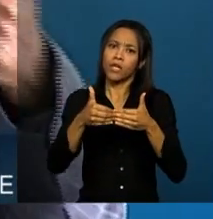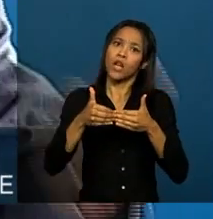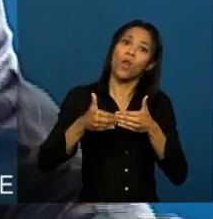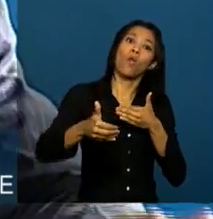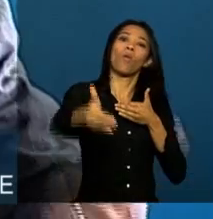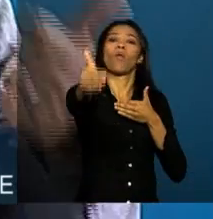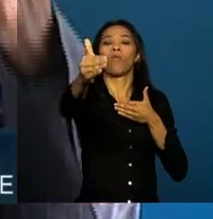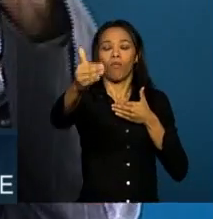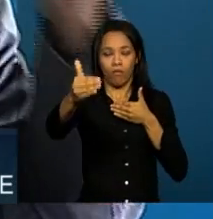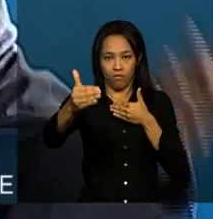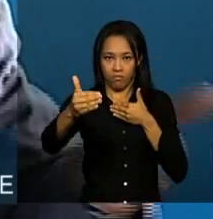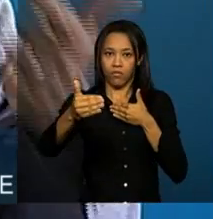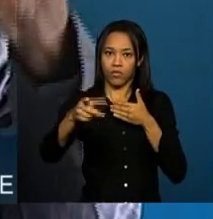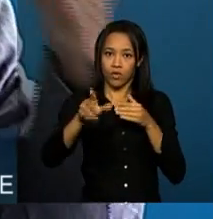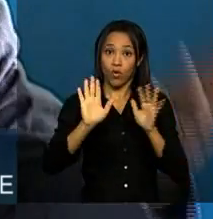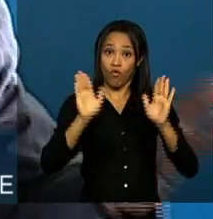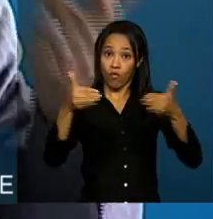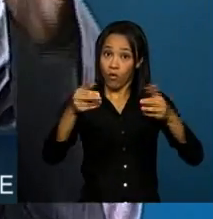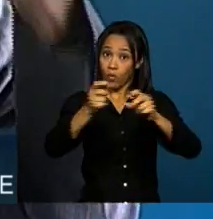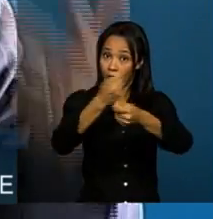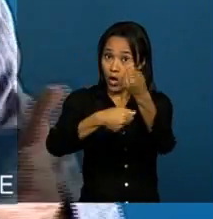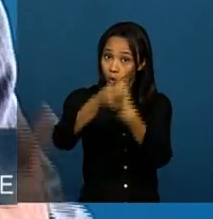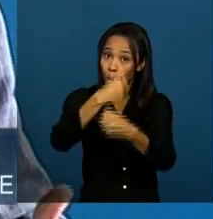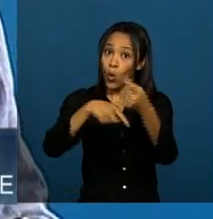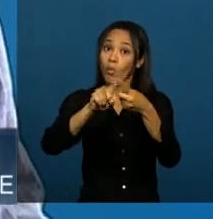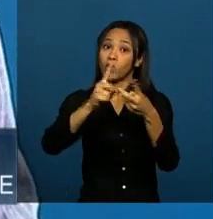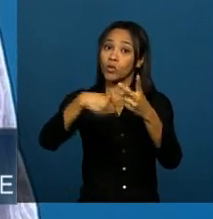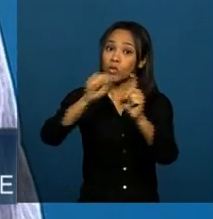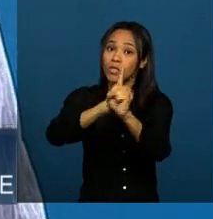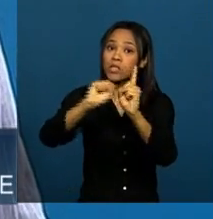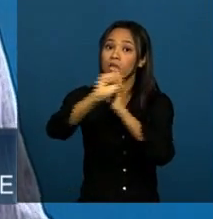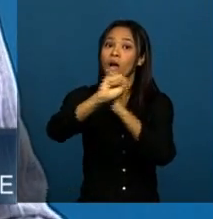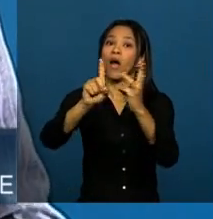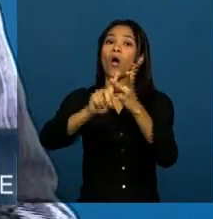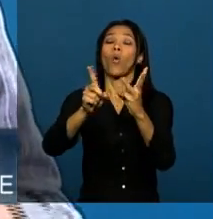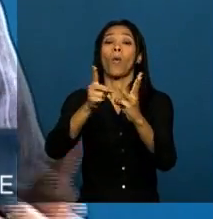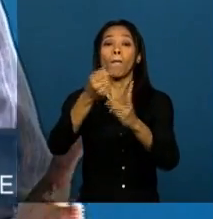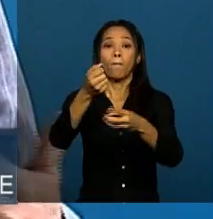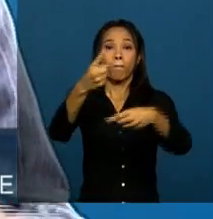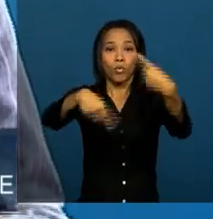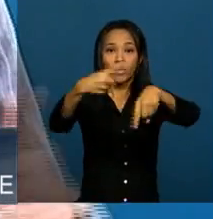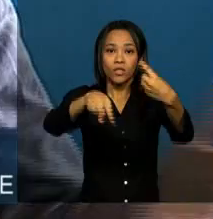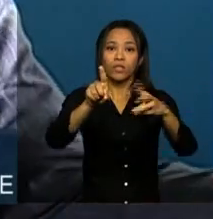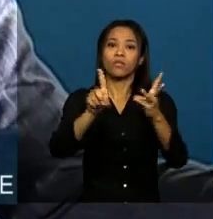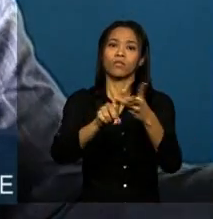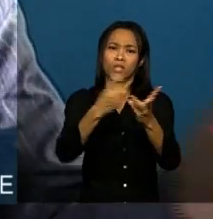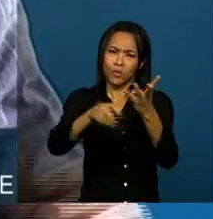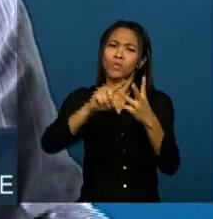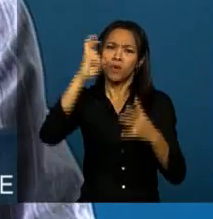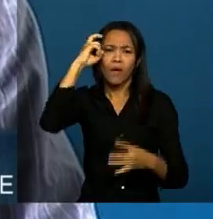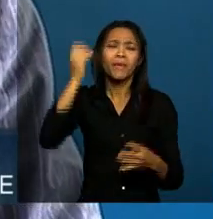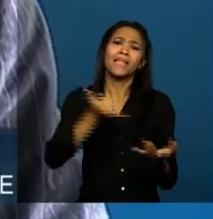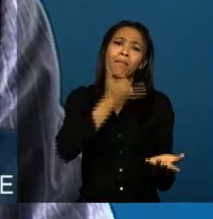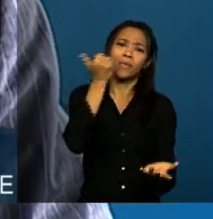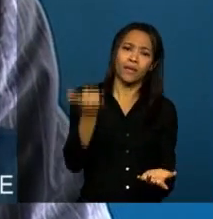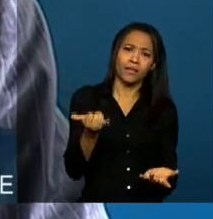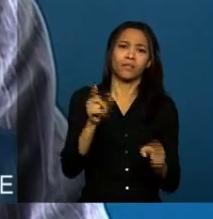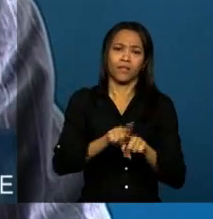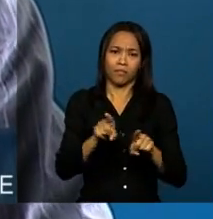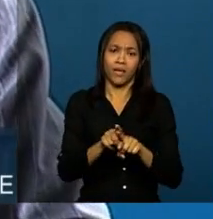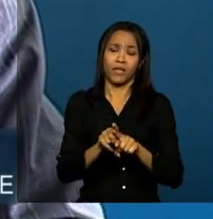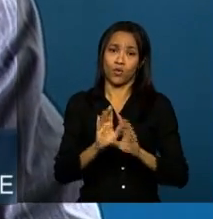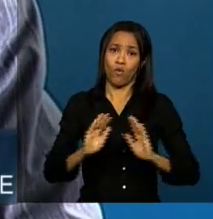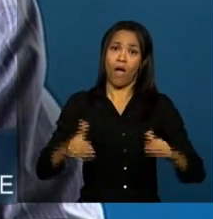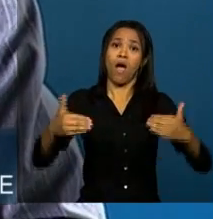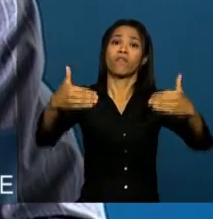desenvolvimento, falo em desenvolvimento econômico, social, político e cultural. A cultura, o desenvolvimento cultural brasileiro depende muito do avanço nessas